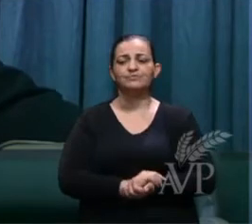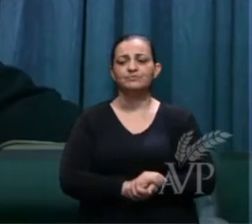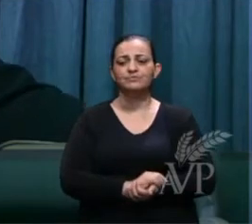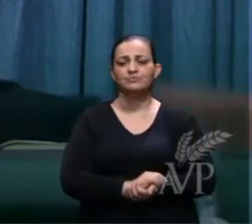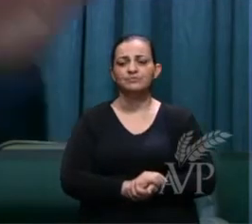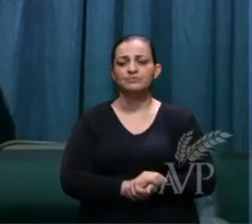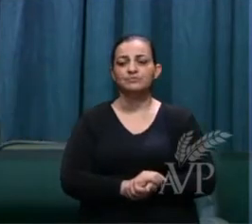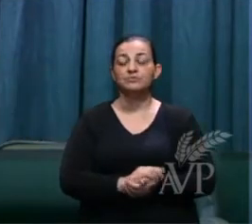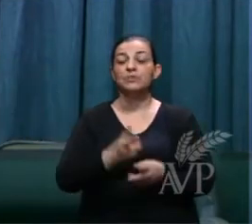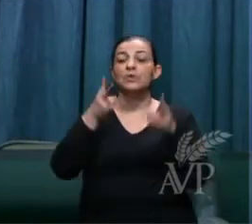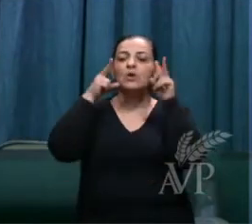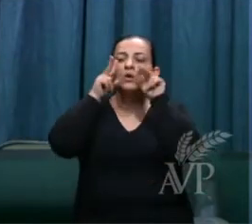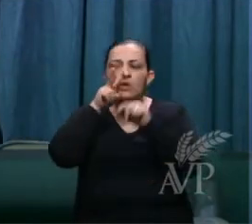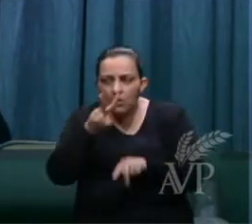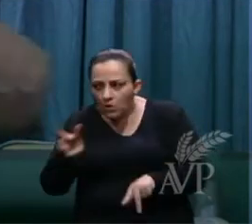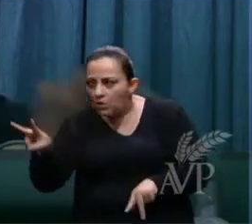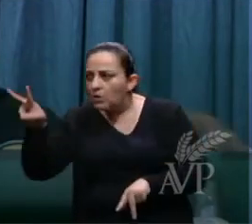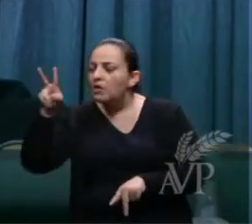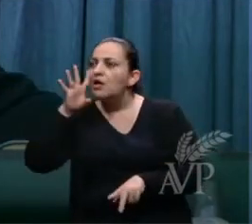aquele olhar